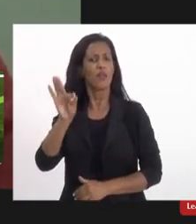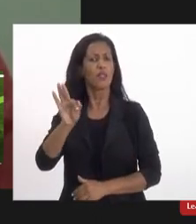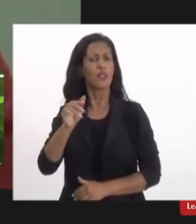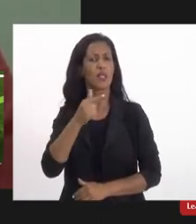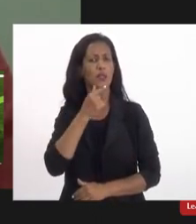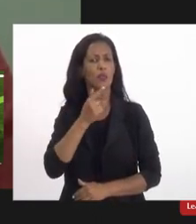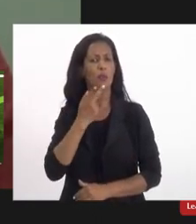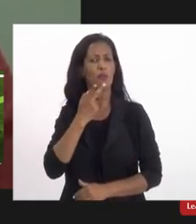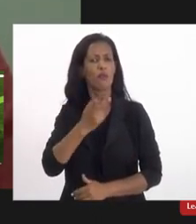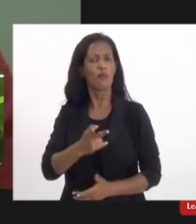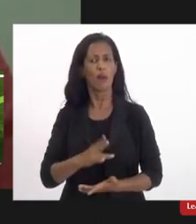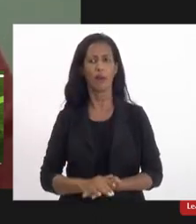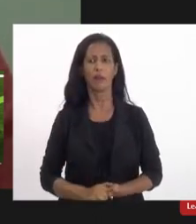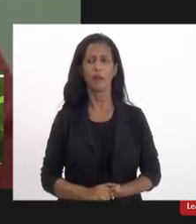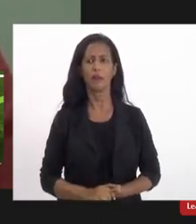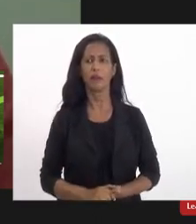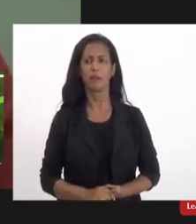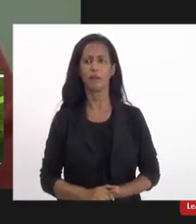diz assim,